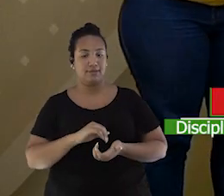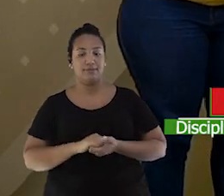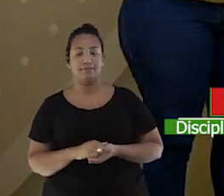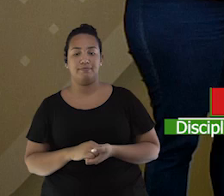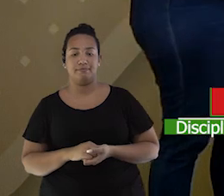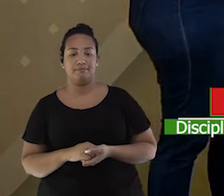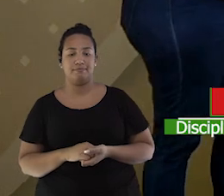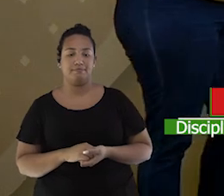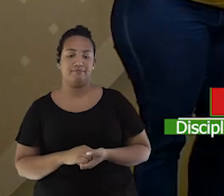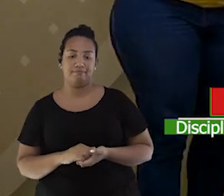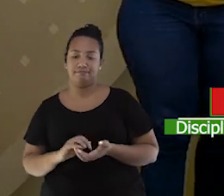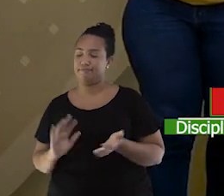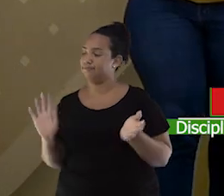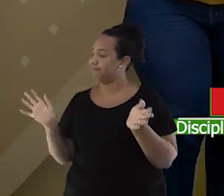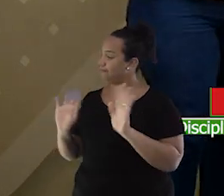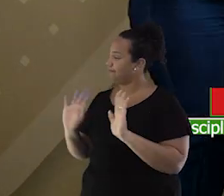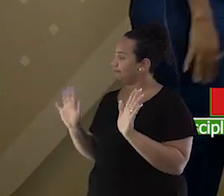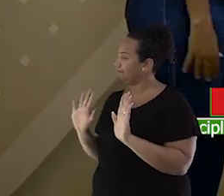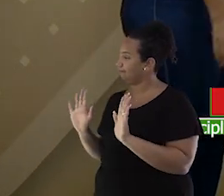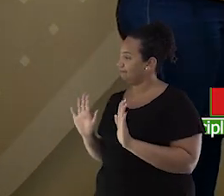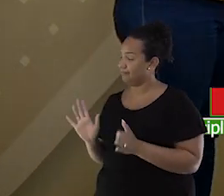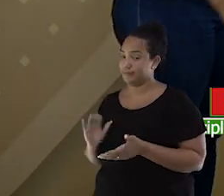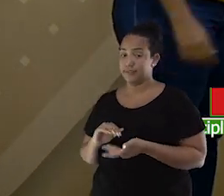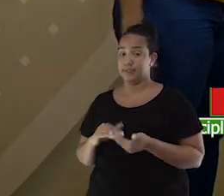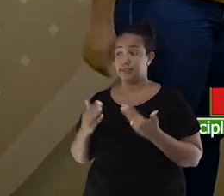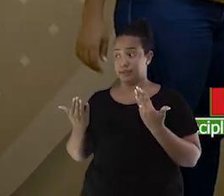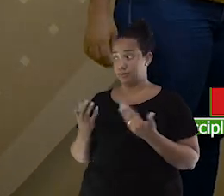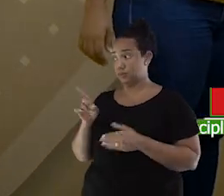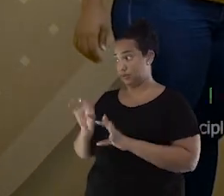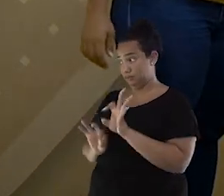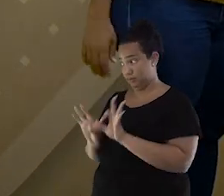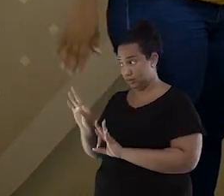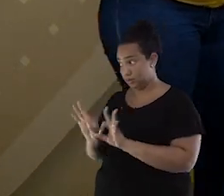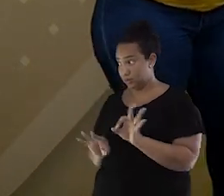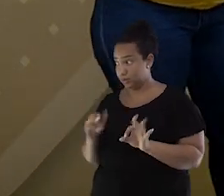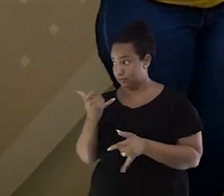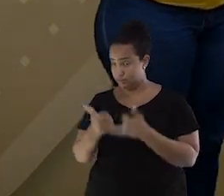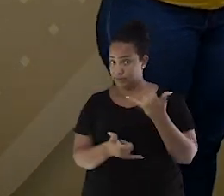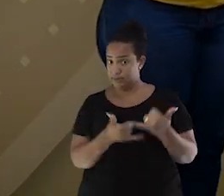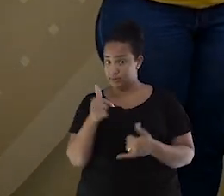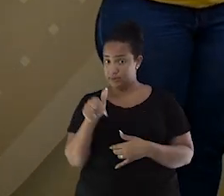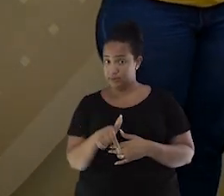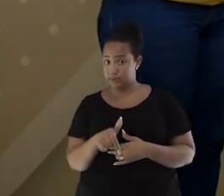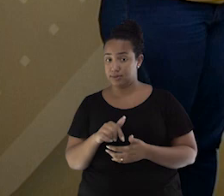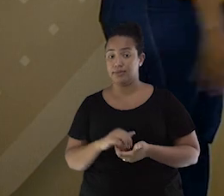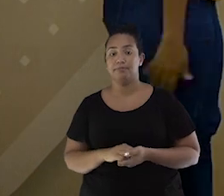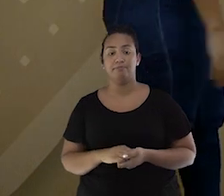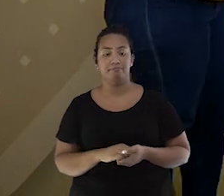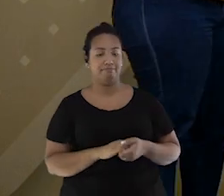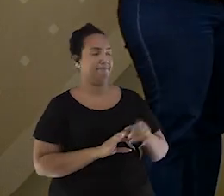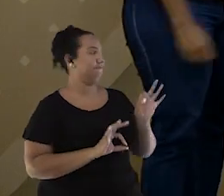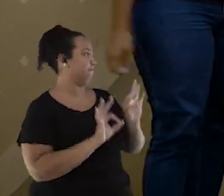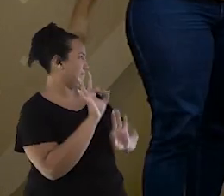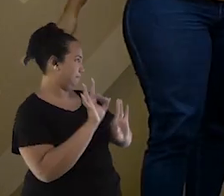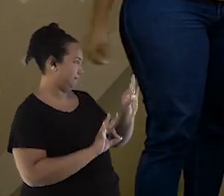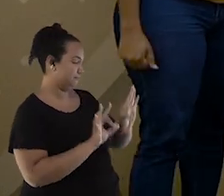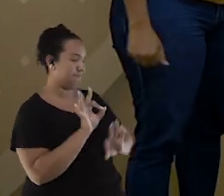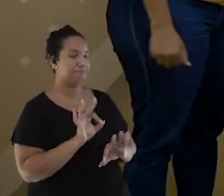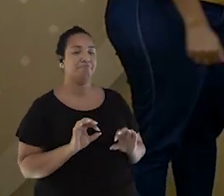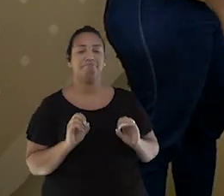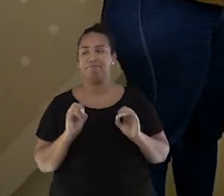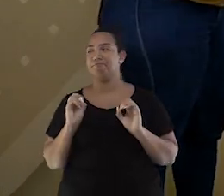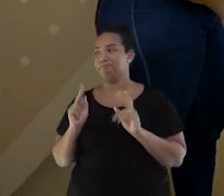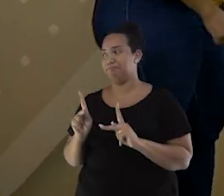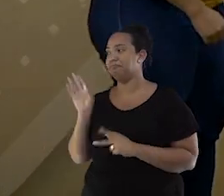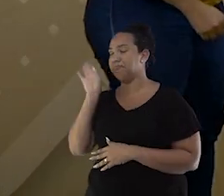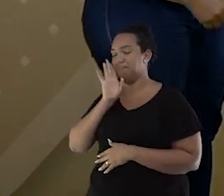Oi Beatriz, você chegou! E aí marinheira, está preparada para jogar Batalha Naval com a gente? Preparada! Ah, que legal! E